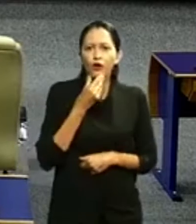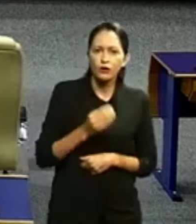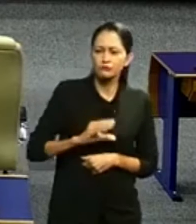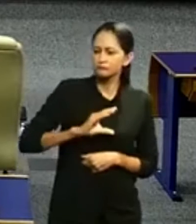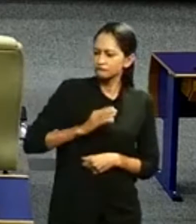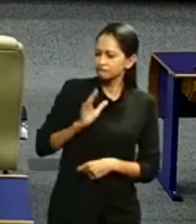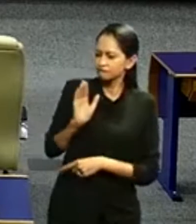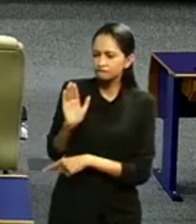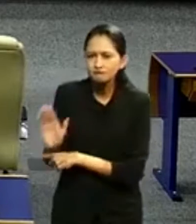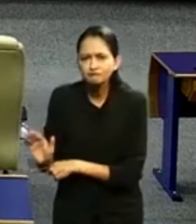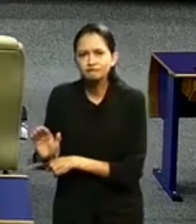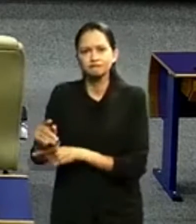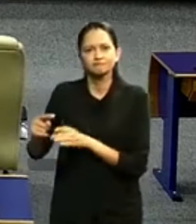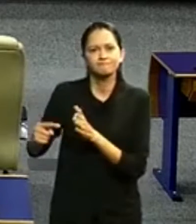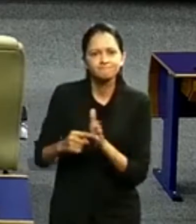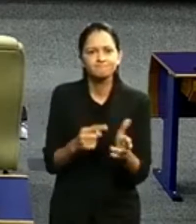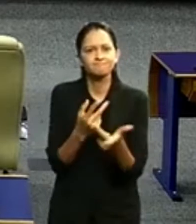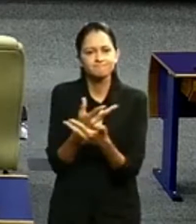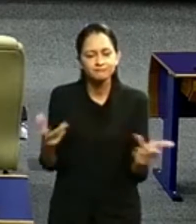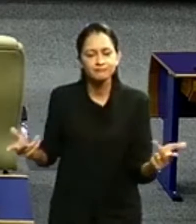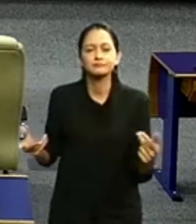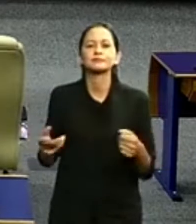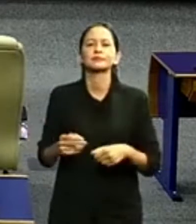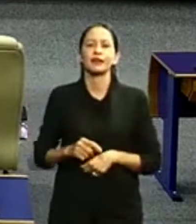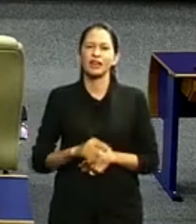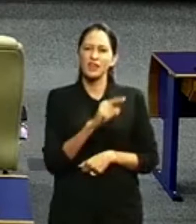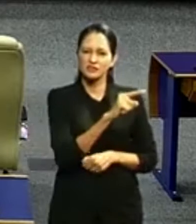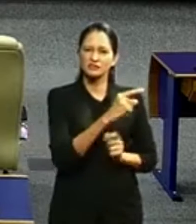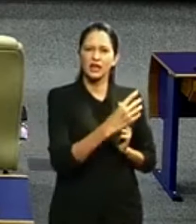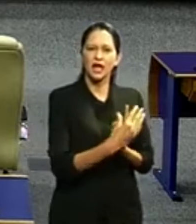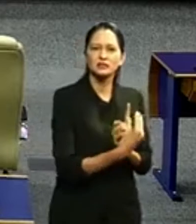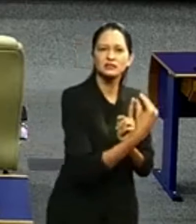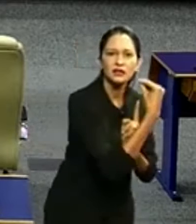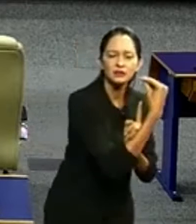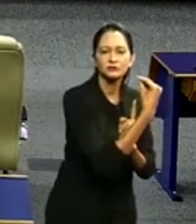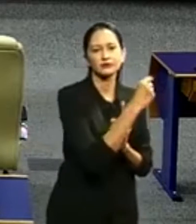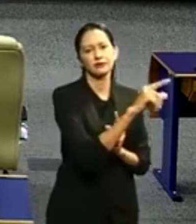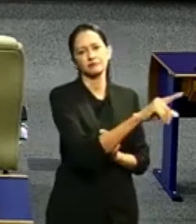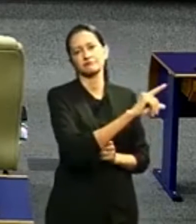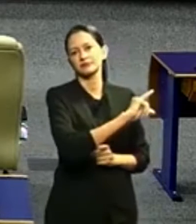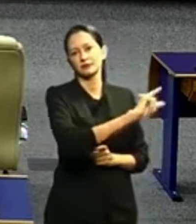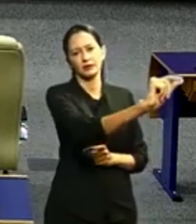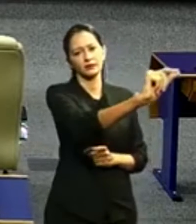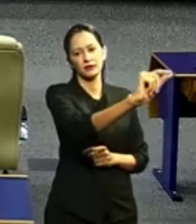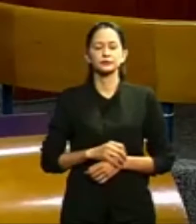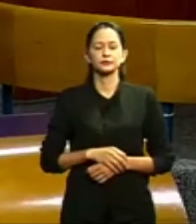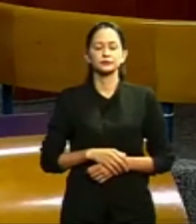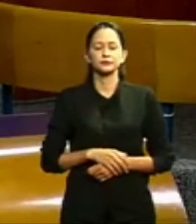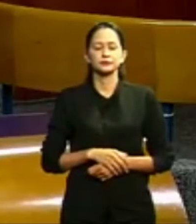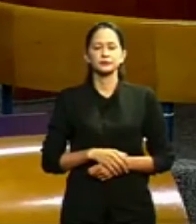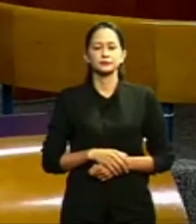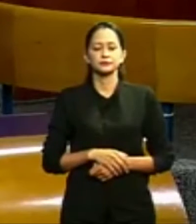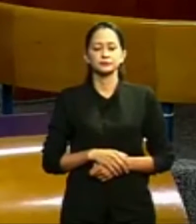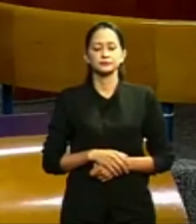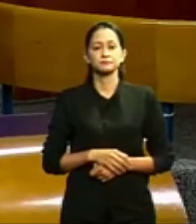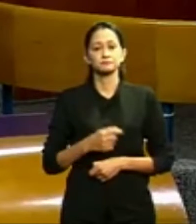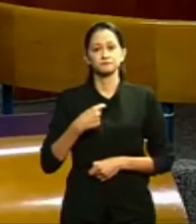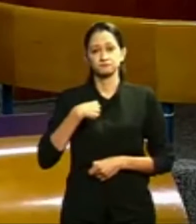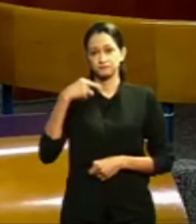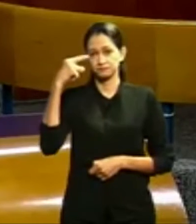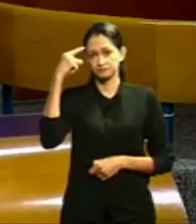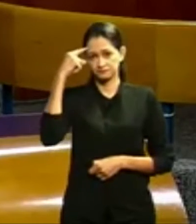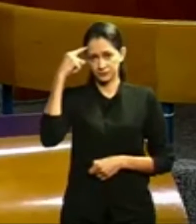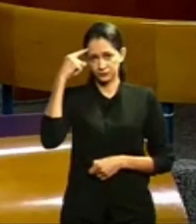coragem de denunciar, é o assediador que atravessa a rua, e não vocês. Para finalizar, o